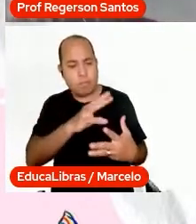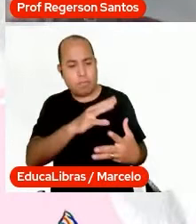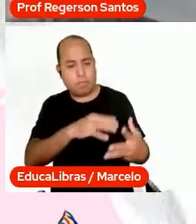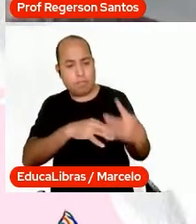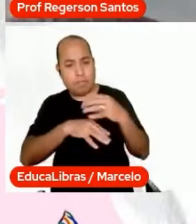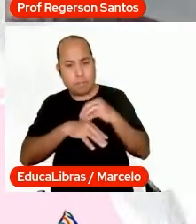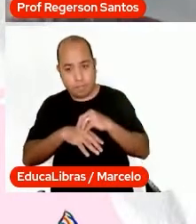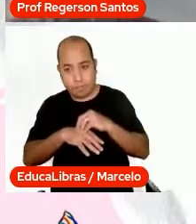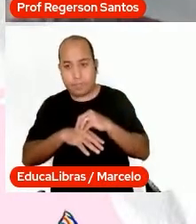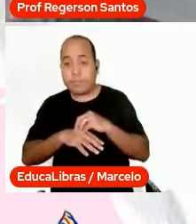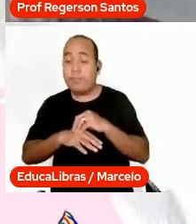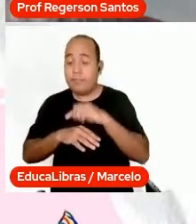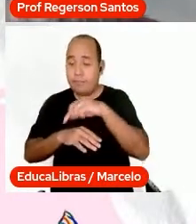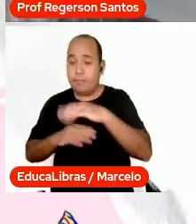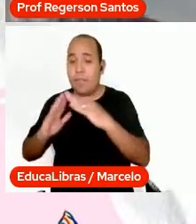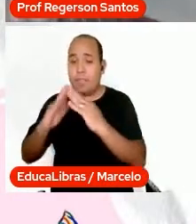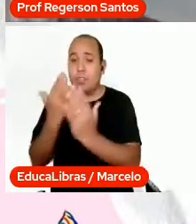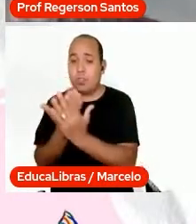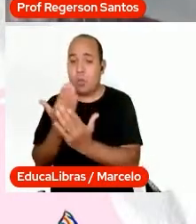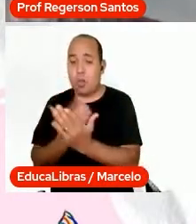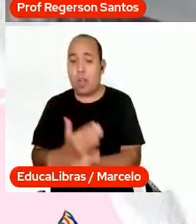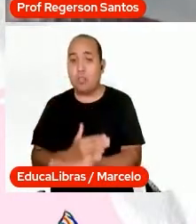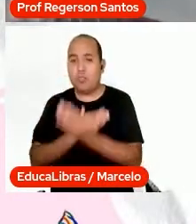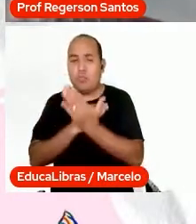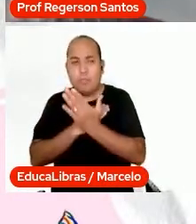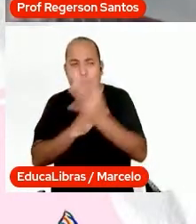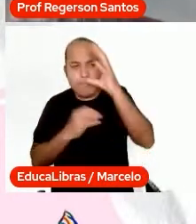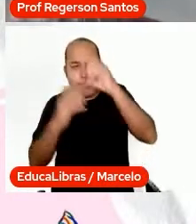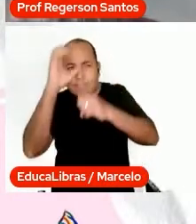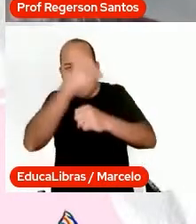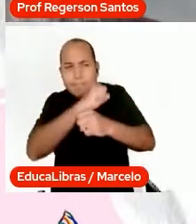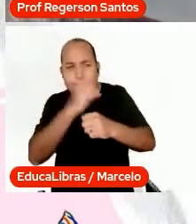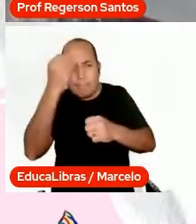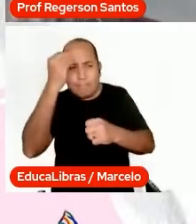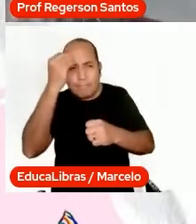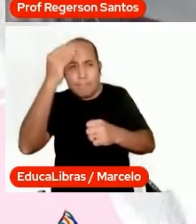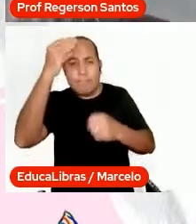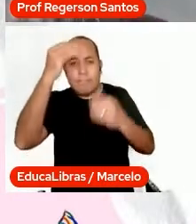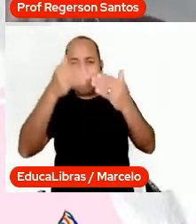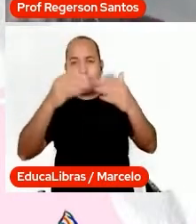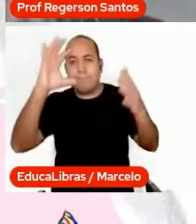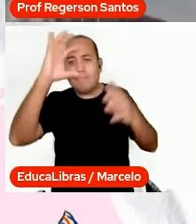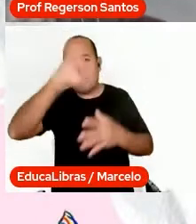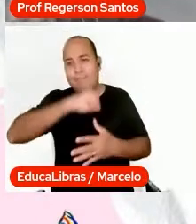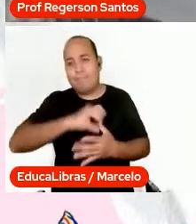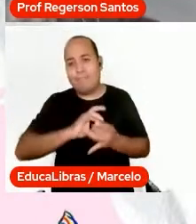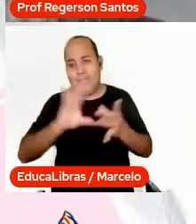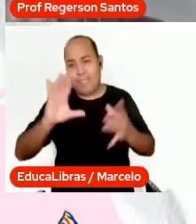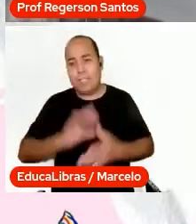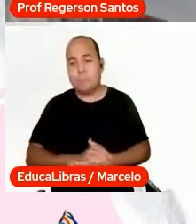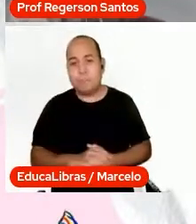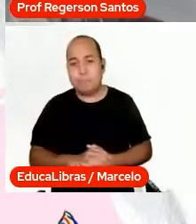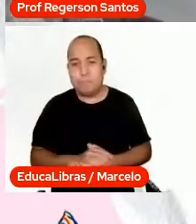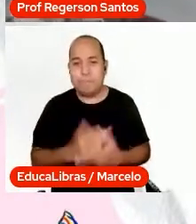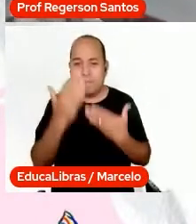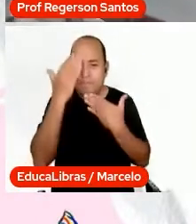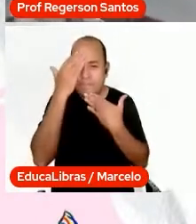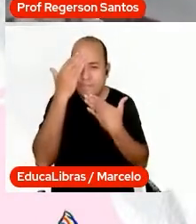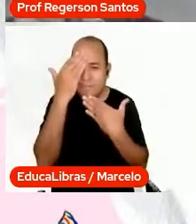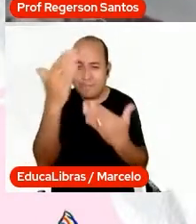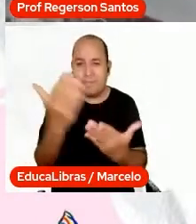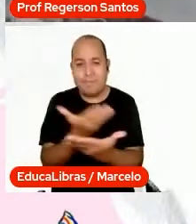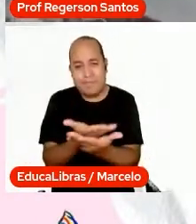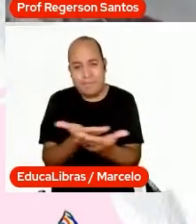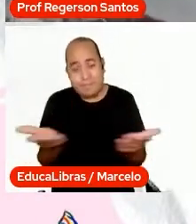escola é esse instrumento de liberdade. por fim, eu agradeço a todos, muito obrigado,